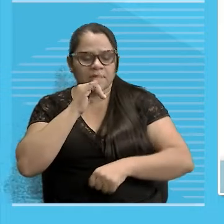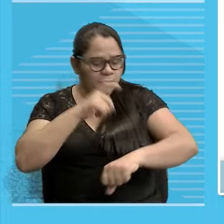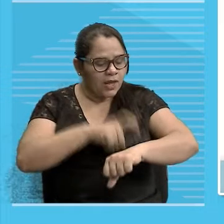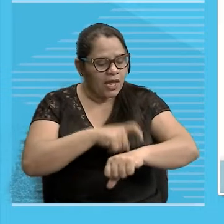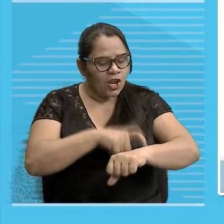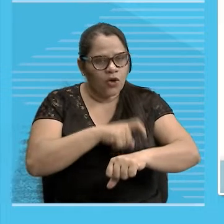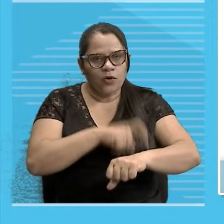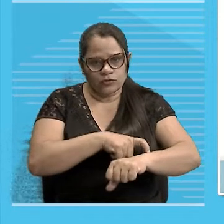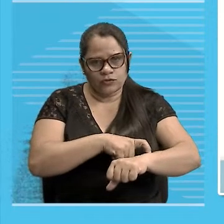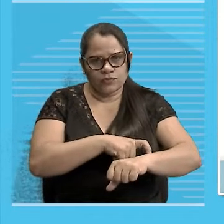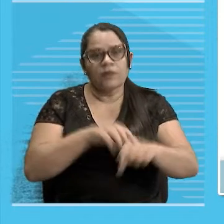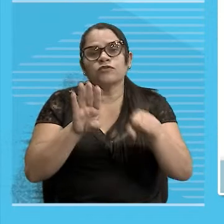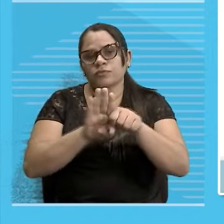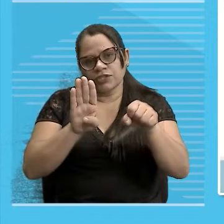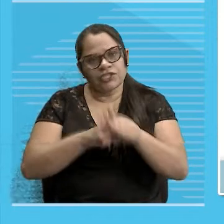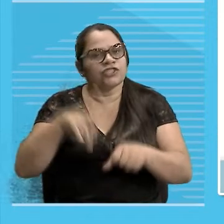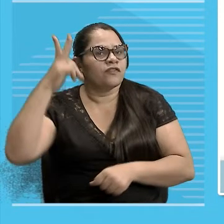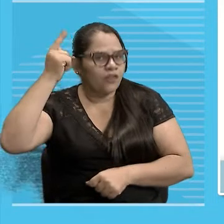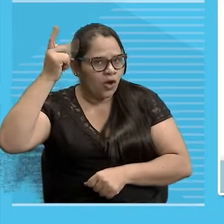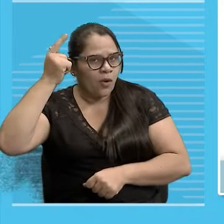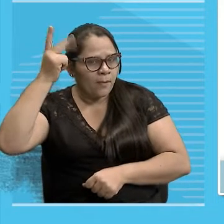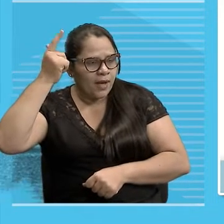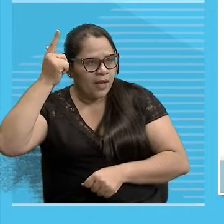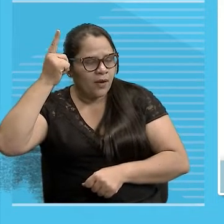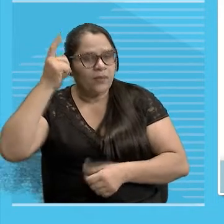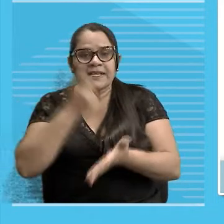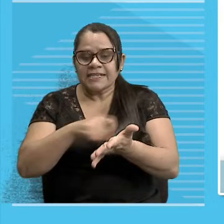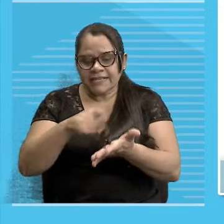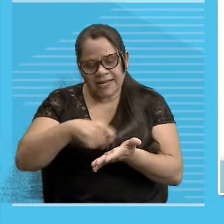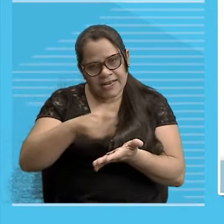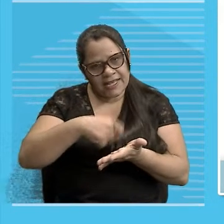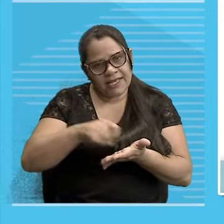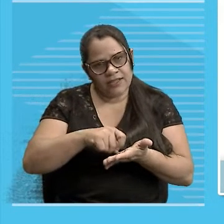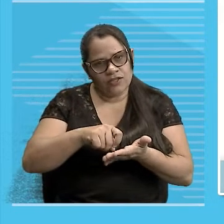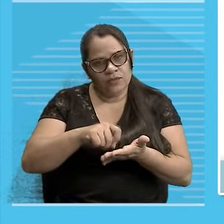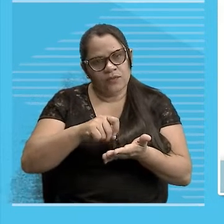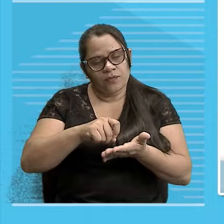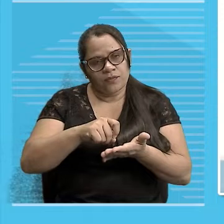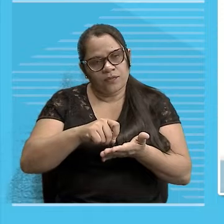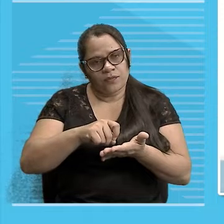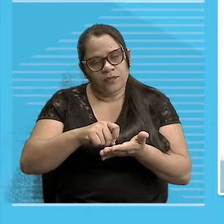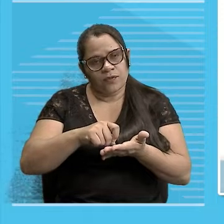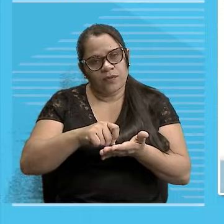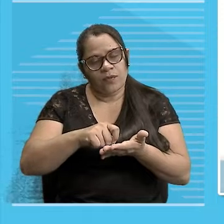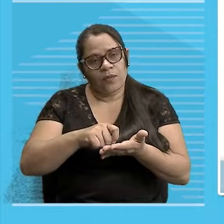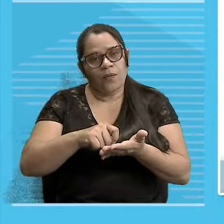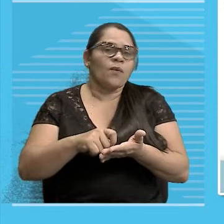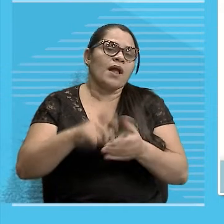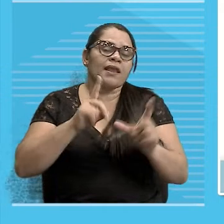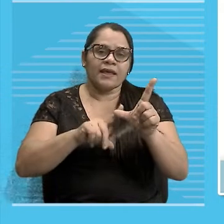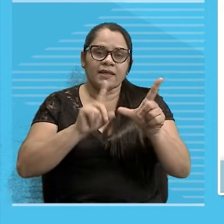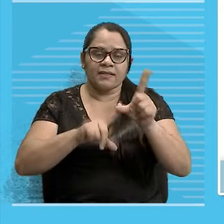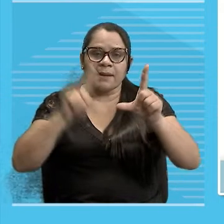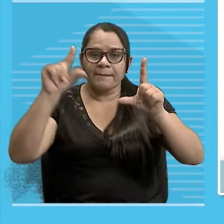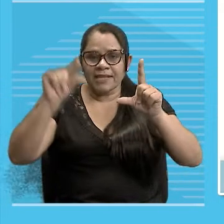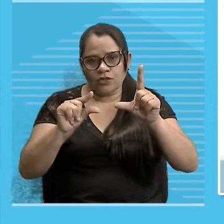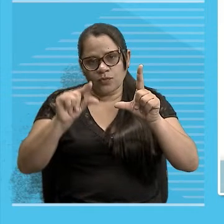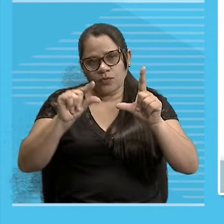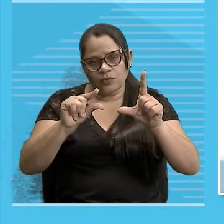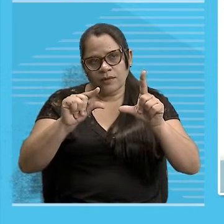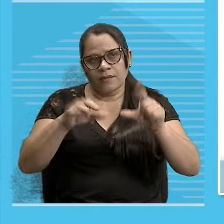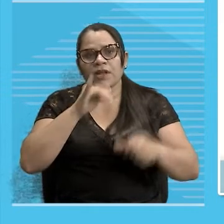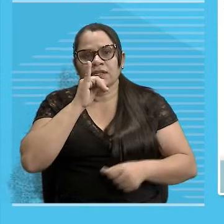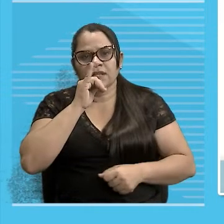substantivo comum Tá Grafado com inicial minúsculo A não ser que inicie Uma frase Cadeira